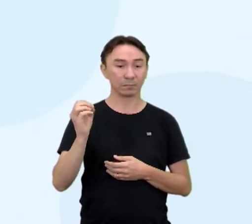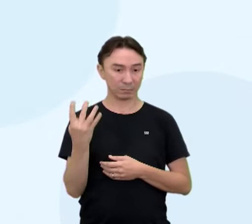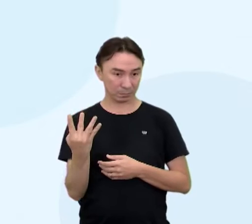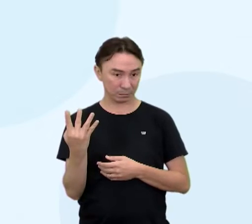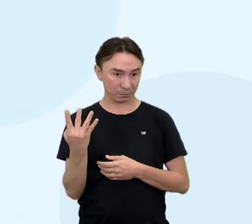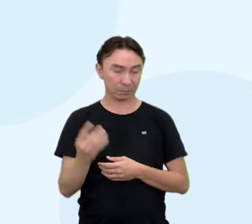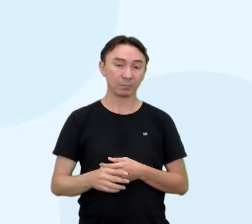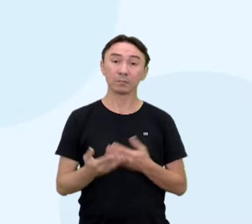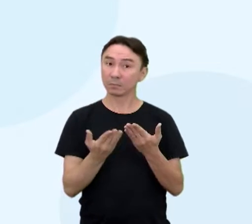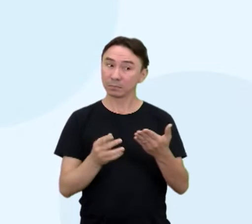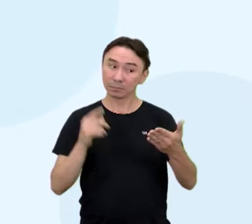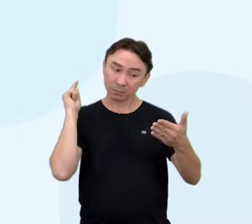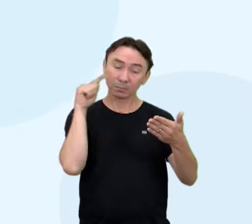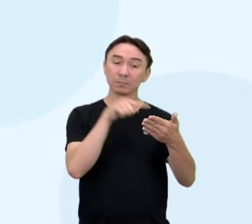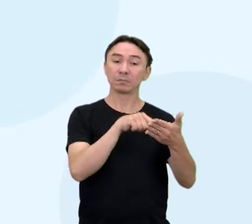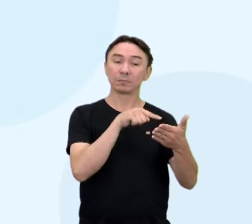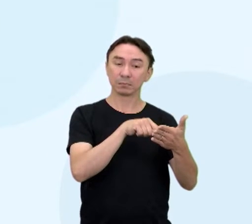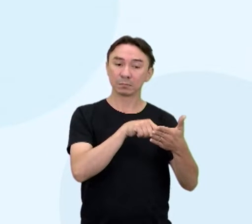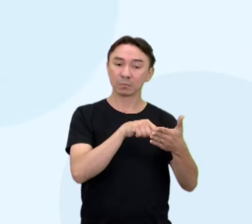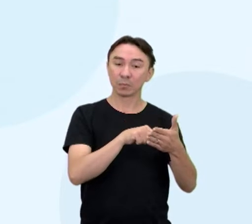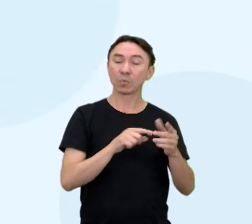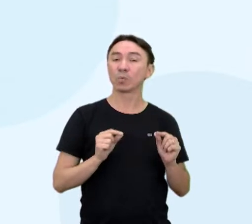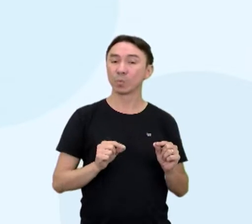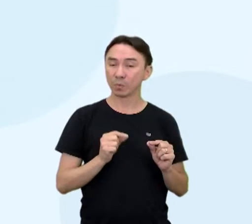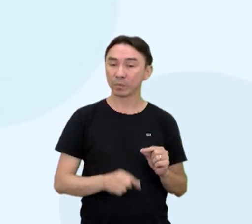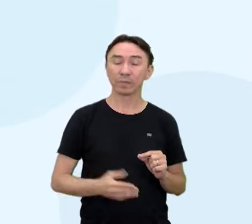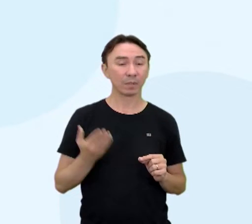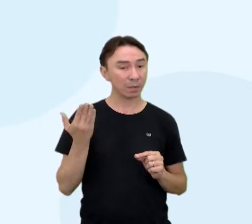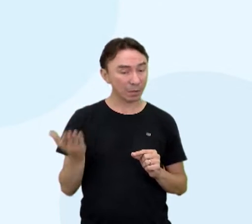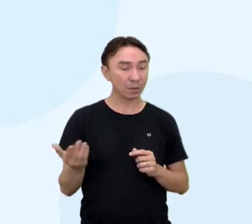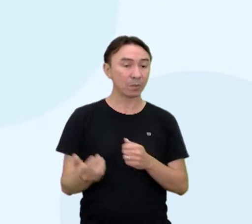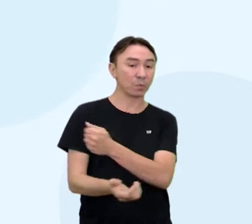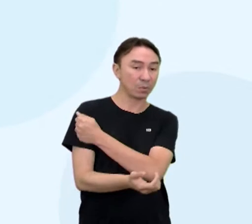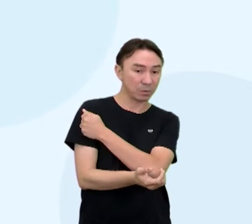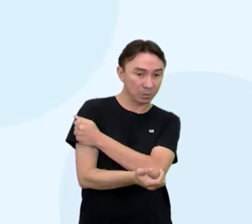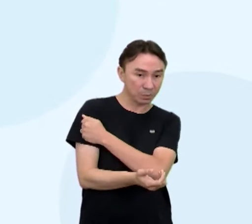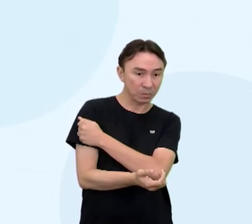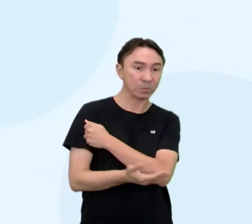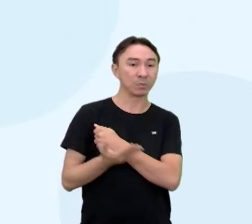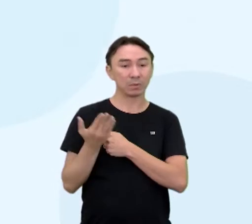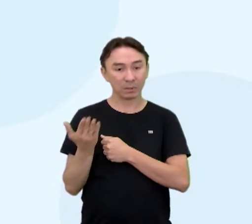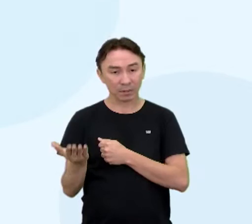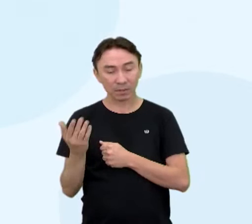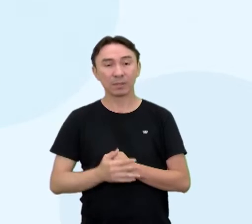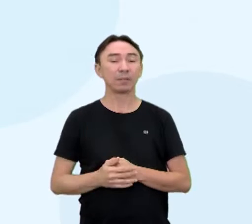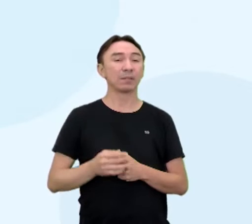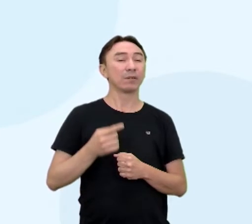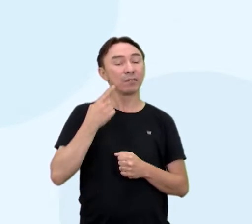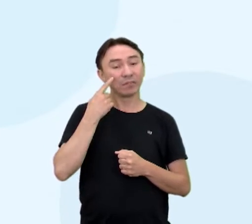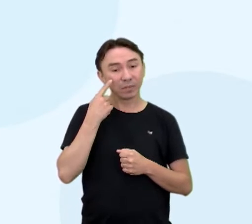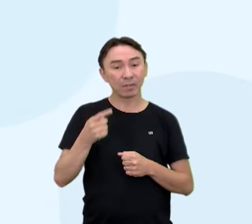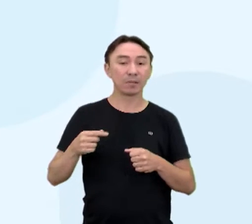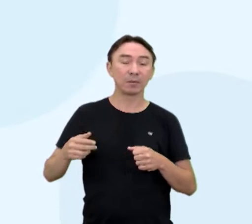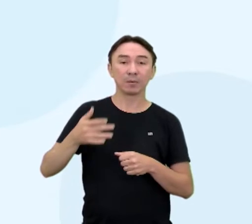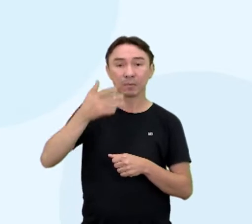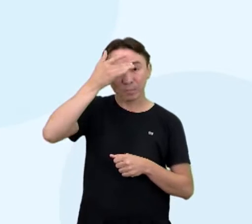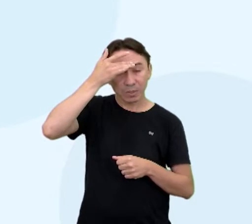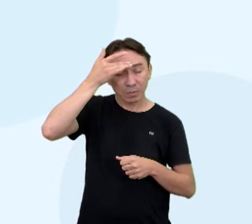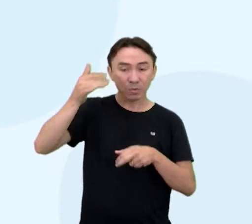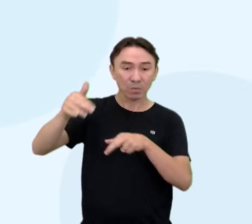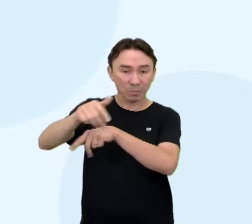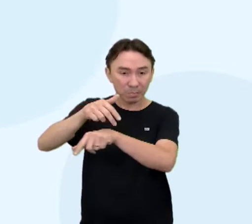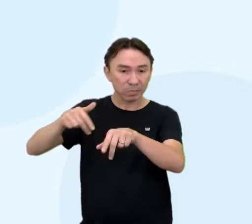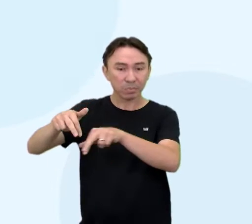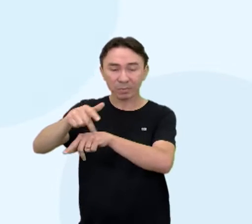é que se espera-se que os alunos se deparem com a articulação da demografia com a estatística,